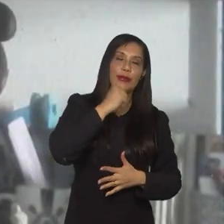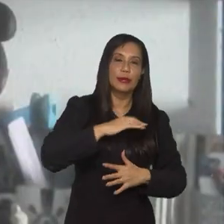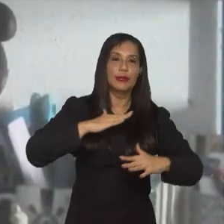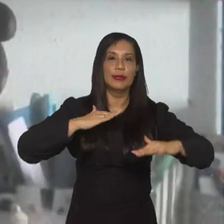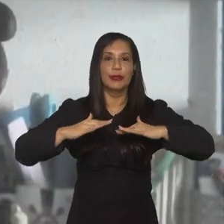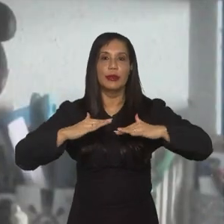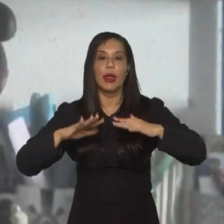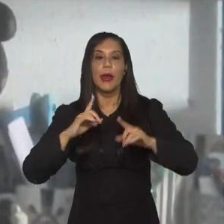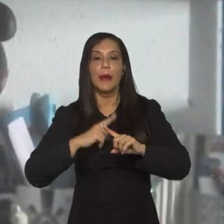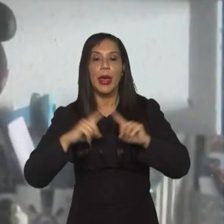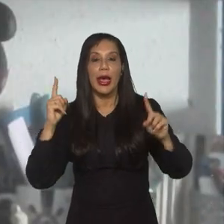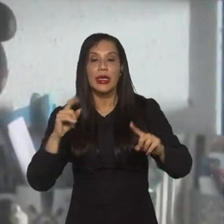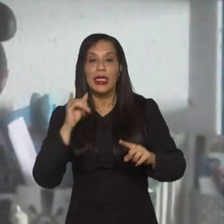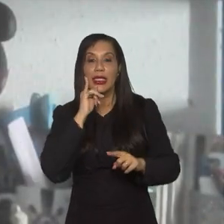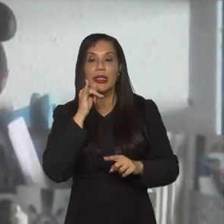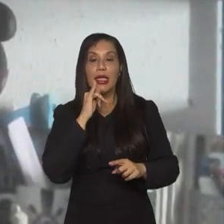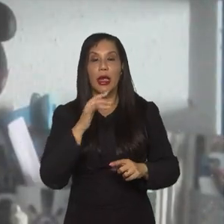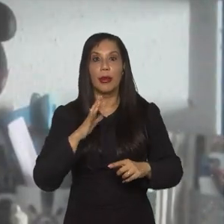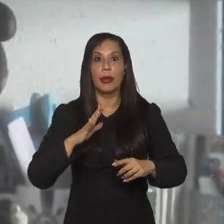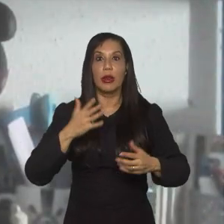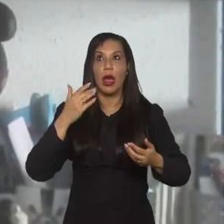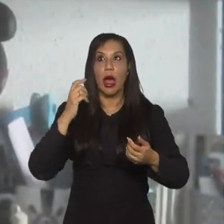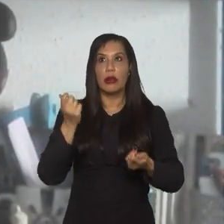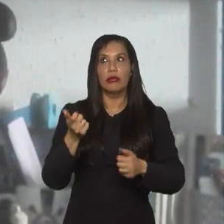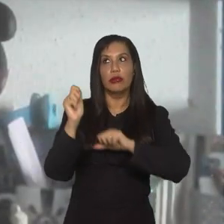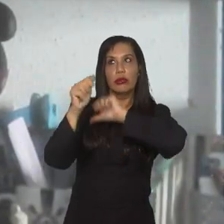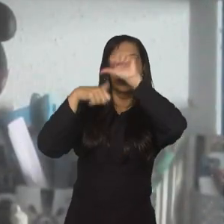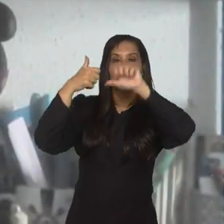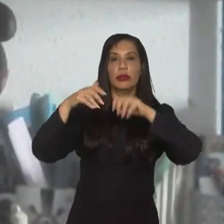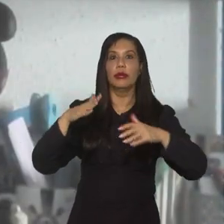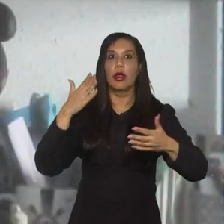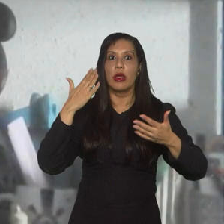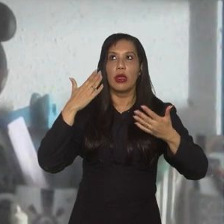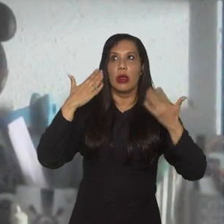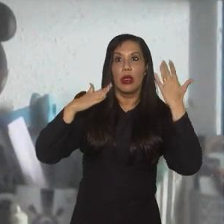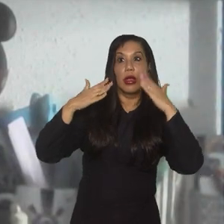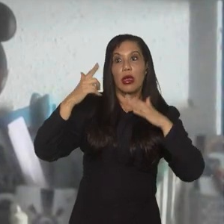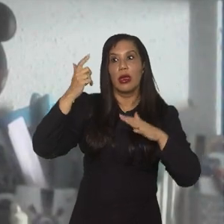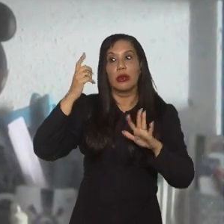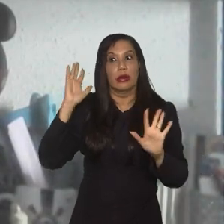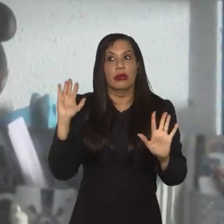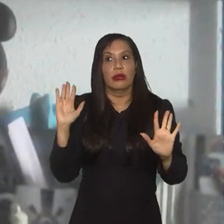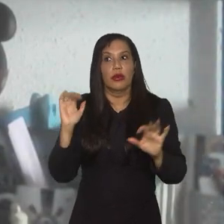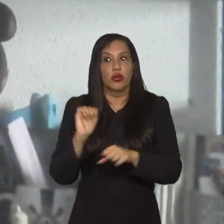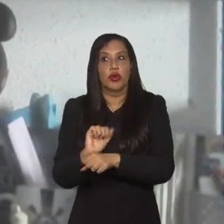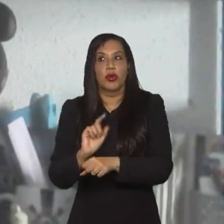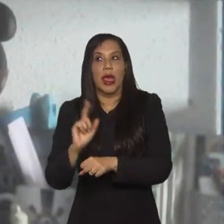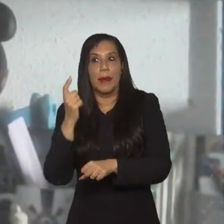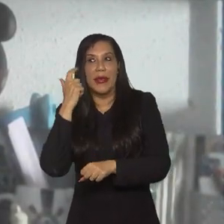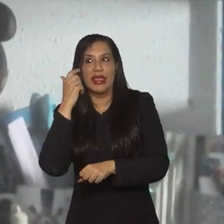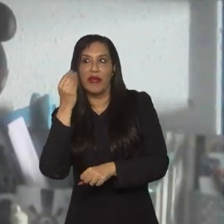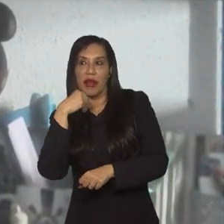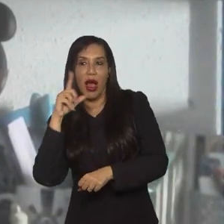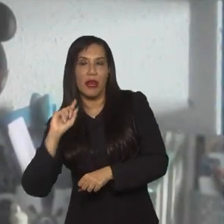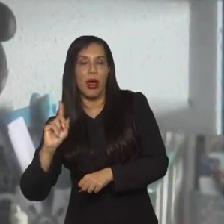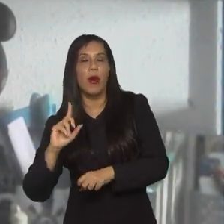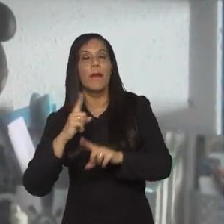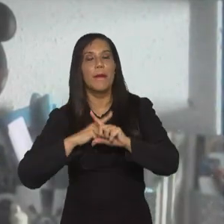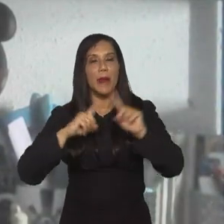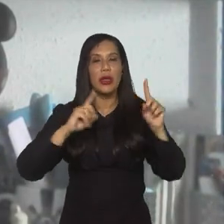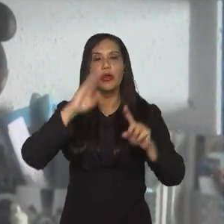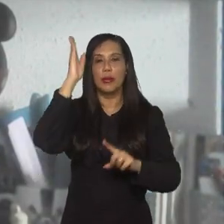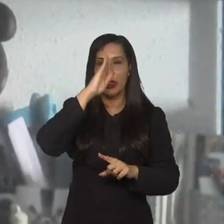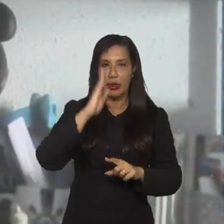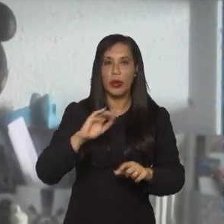briga e tal, mas aí eles pegam essa briga e levam com motivação, então, eu não acho que a gente pode pegar nisso, né, das brigas com federações, mas eu acho que o